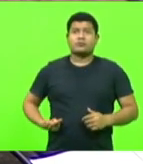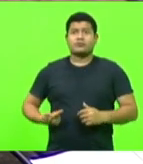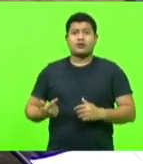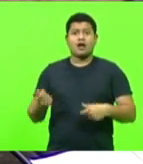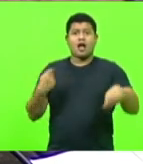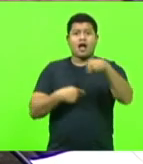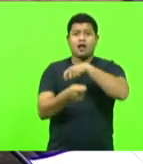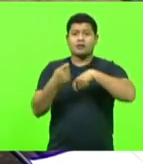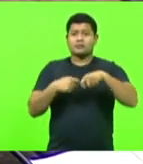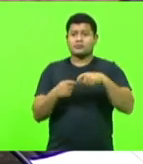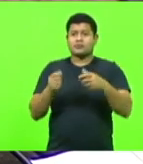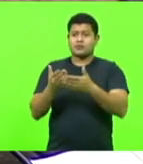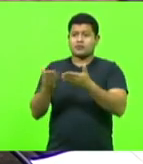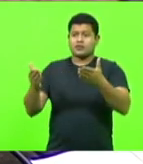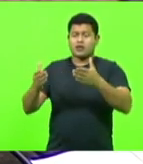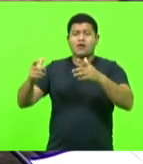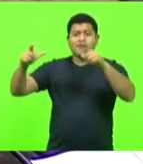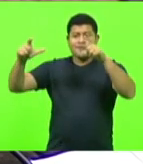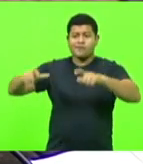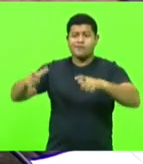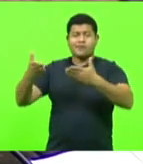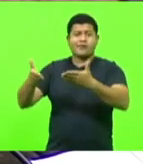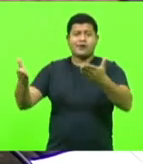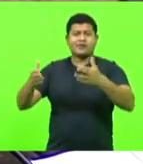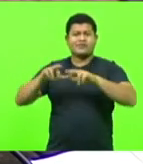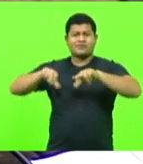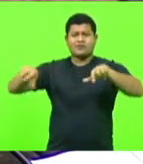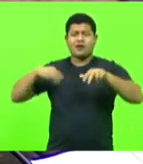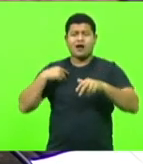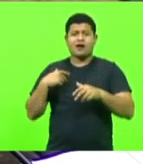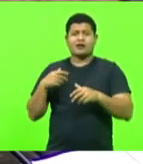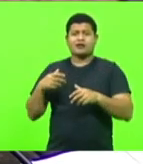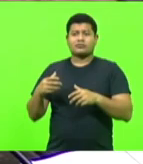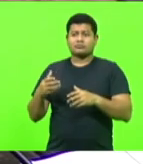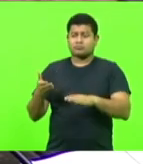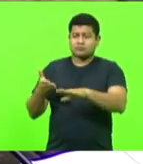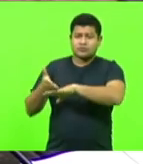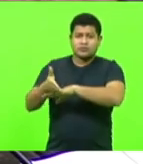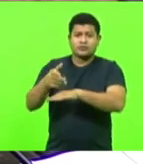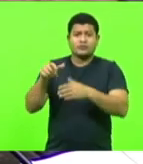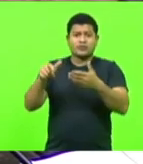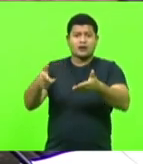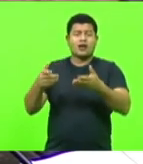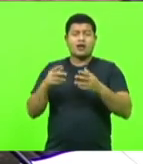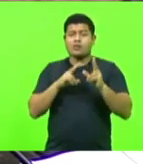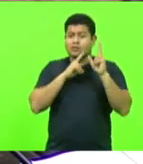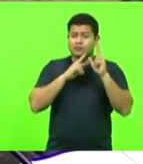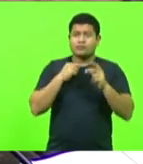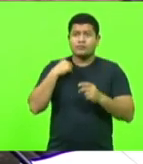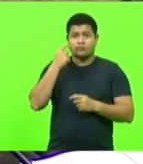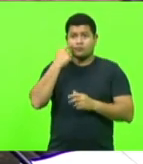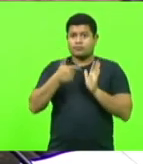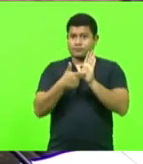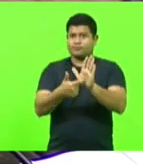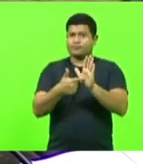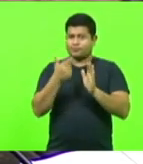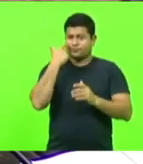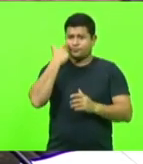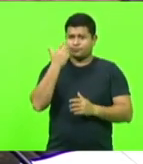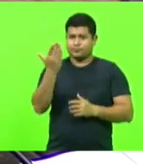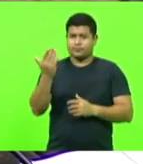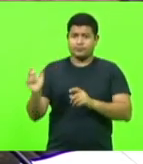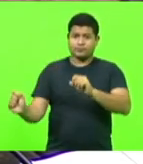quartos, piscinas, hospedagens. Nós temos um hotel estatal. Eu vou apresentar para vocês. Por favor,